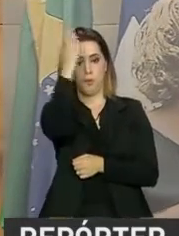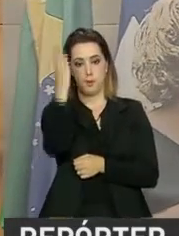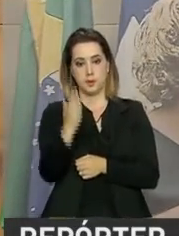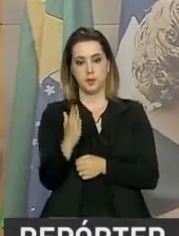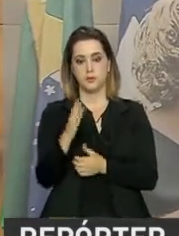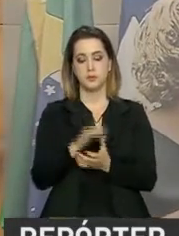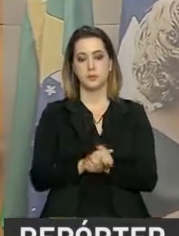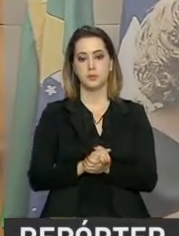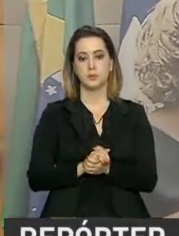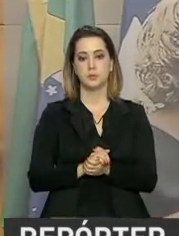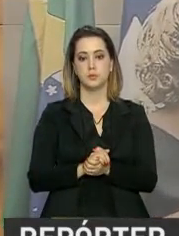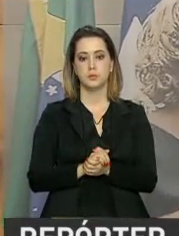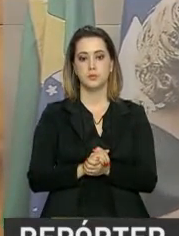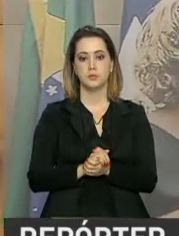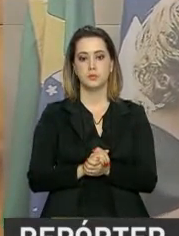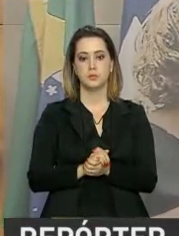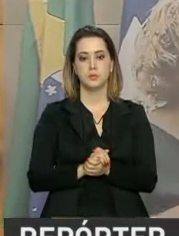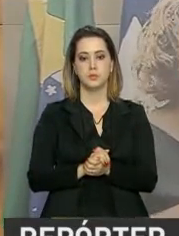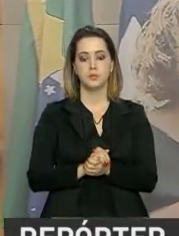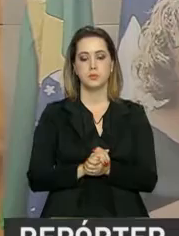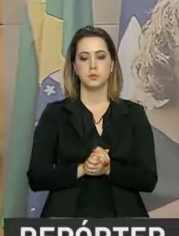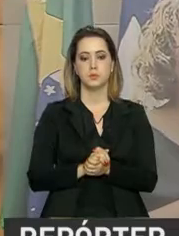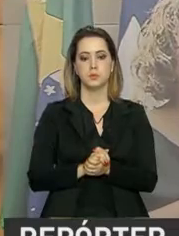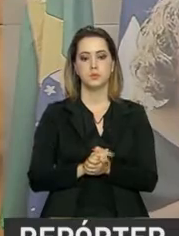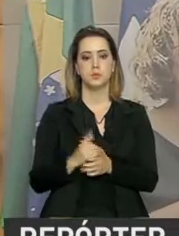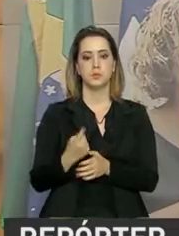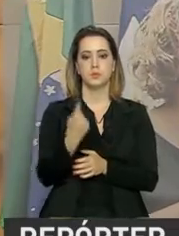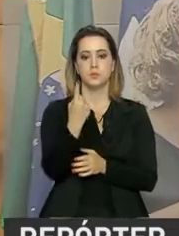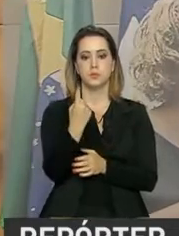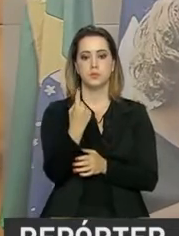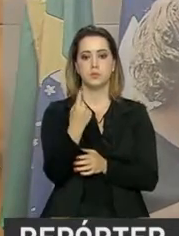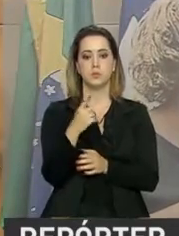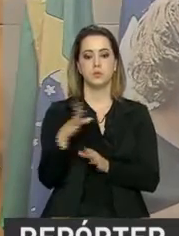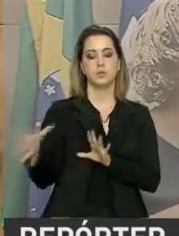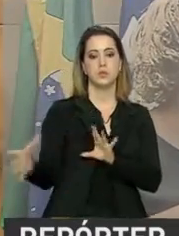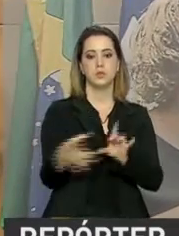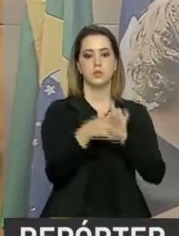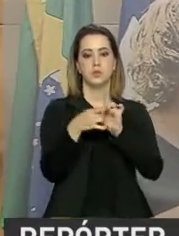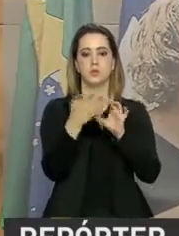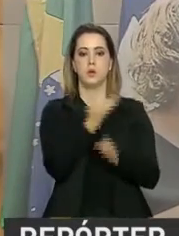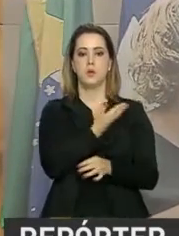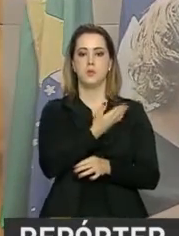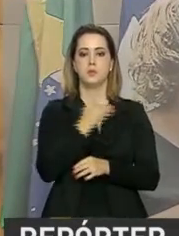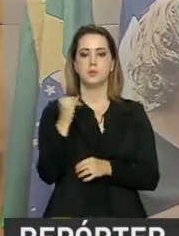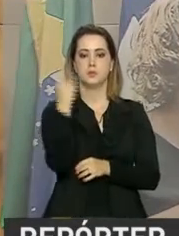o Brasil, é um parceiro muito importante.